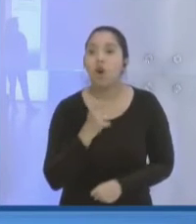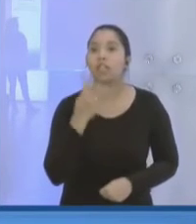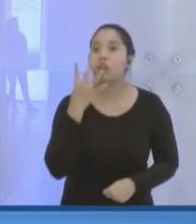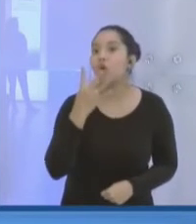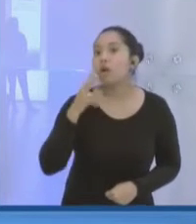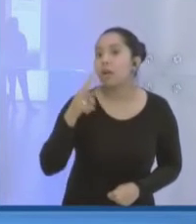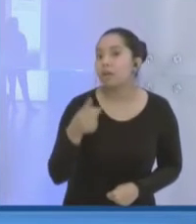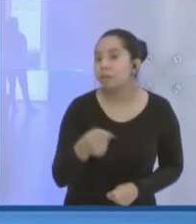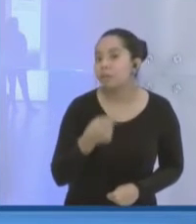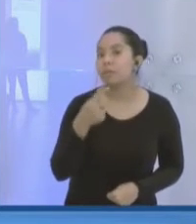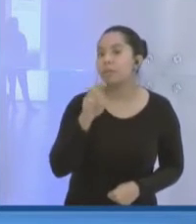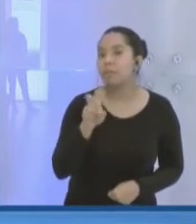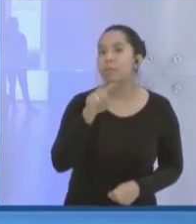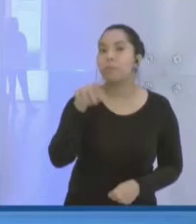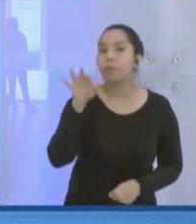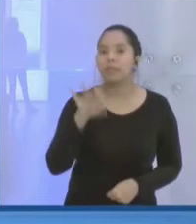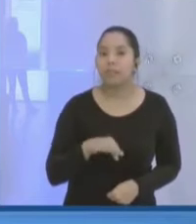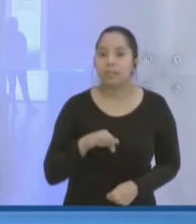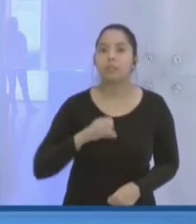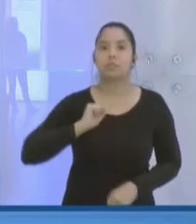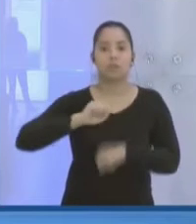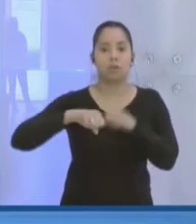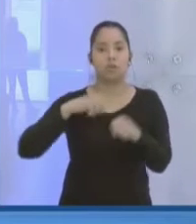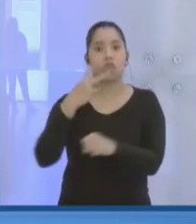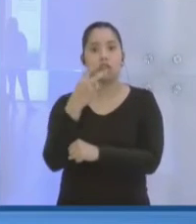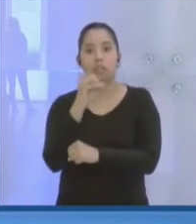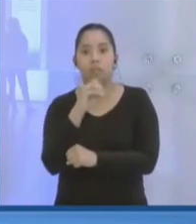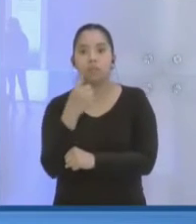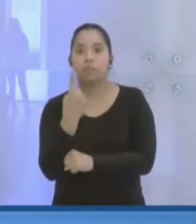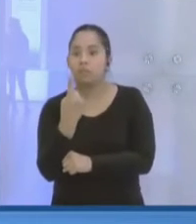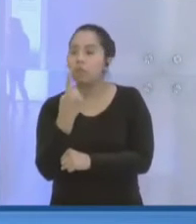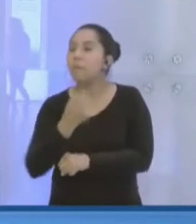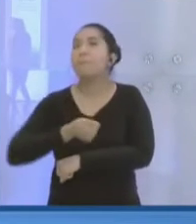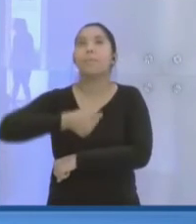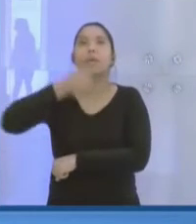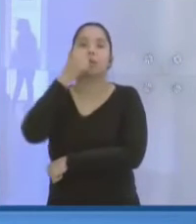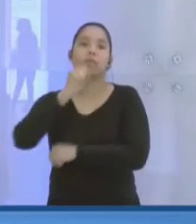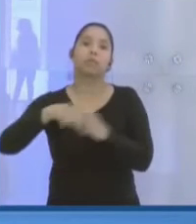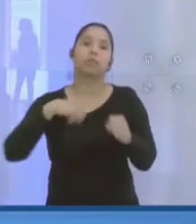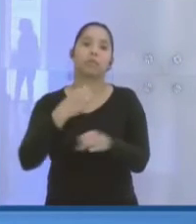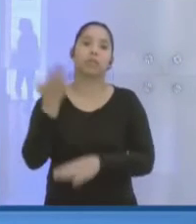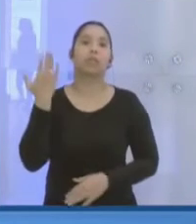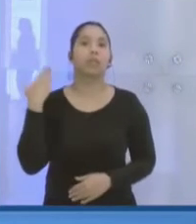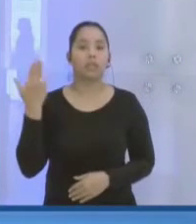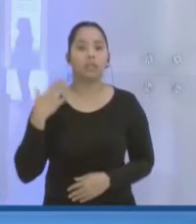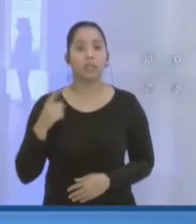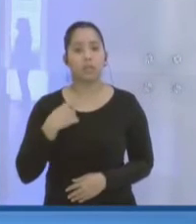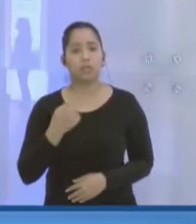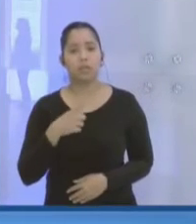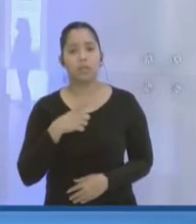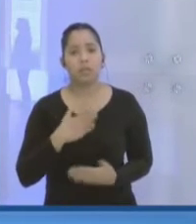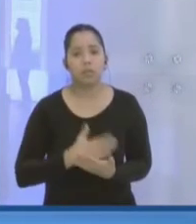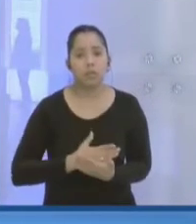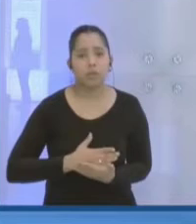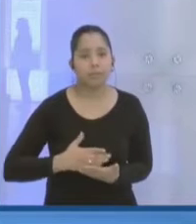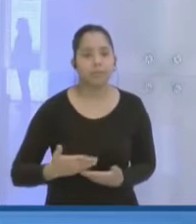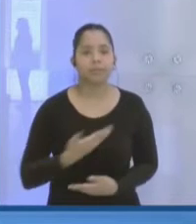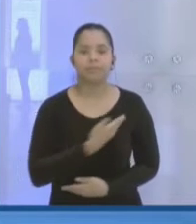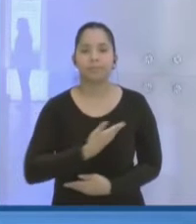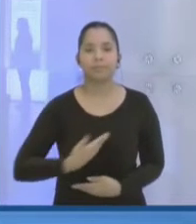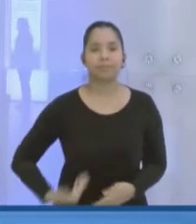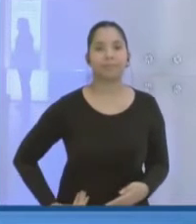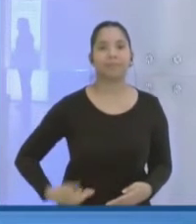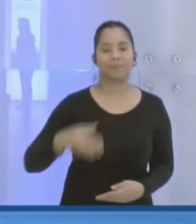2021 ainda melhor do que o ano passado. Nós tínhamos, no início do governo Bolsonaro, realizado,